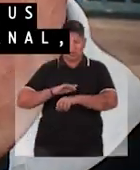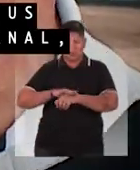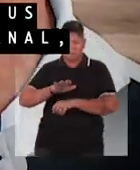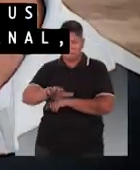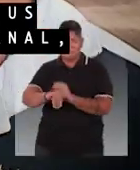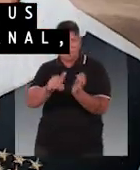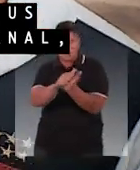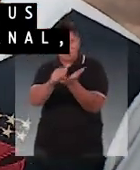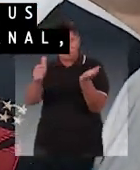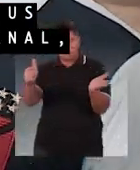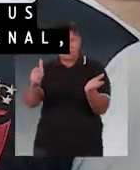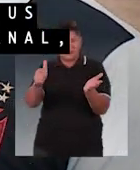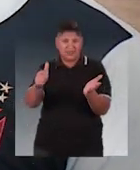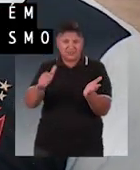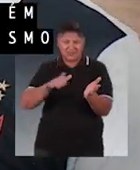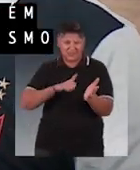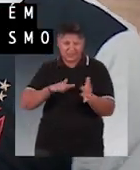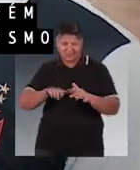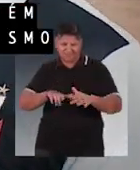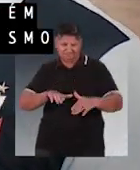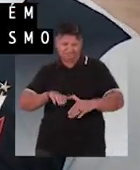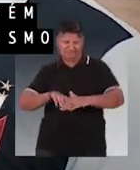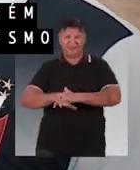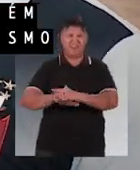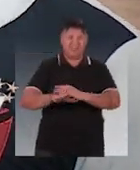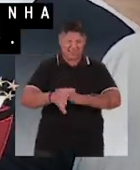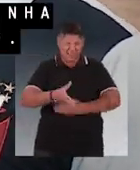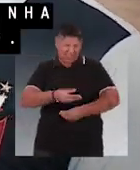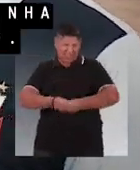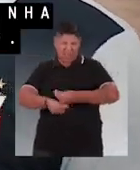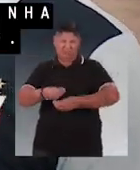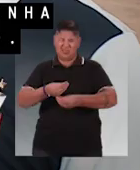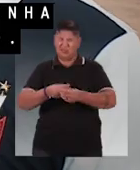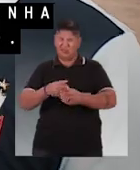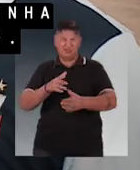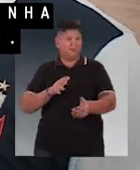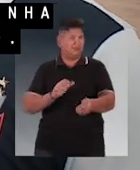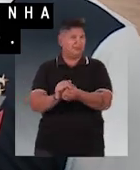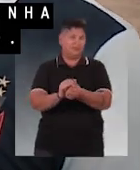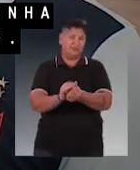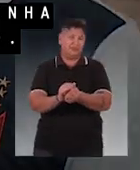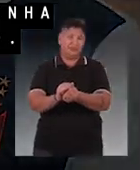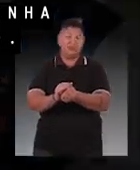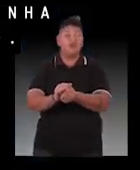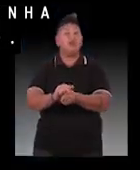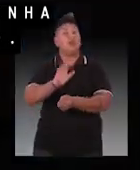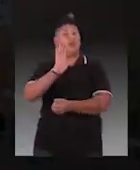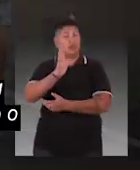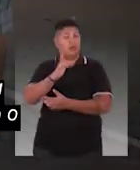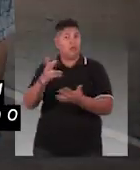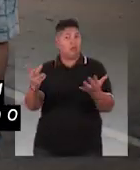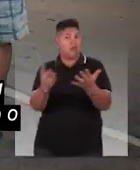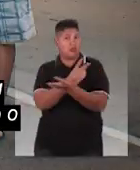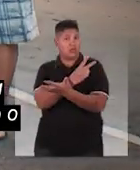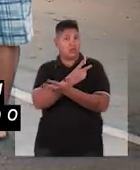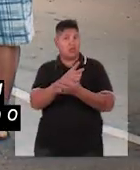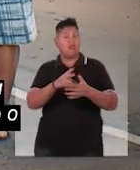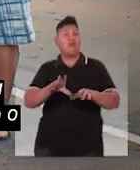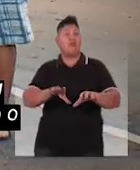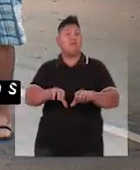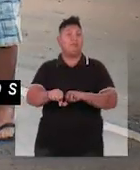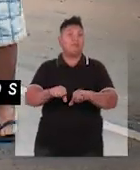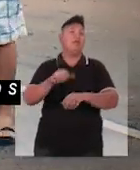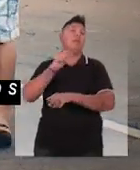Foi na hora que eu pus a mão para pegar o jornal. E aí o Cirino também pegou o jornal ao mesmo tempo, enrolou na minha mão e aí puxou junto. Foi em uma